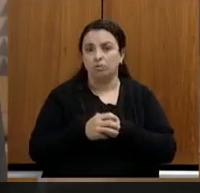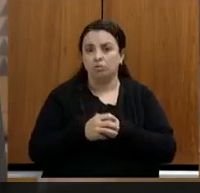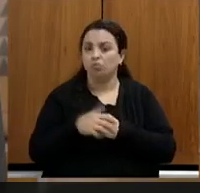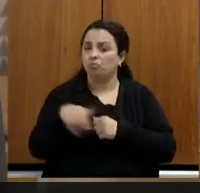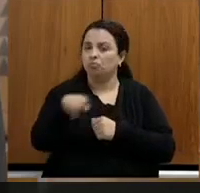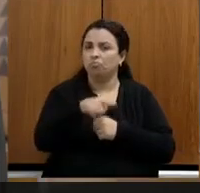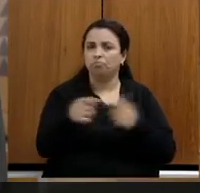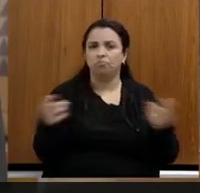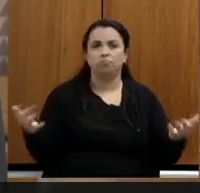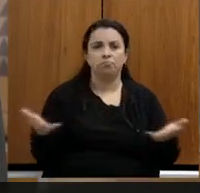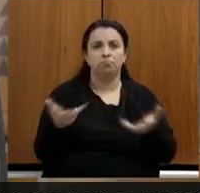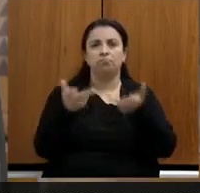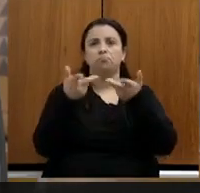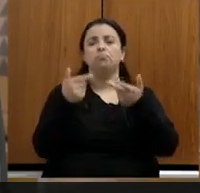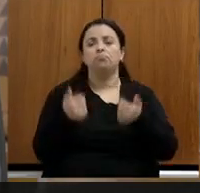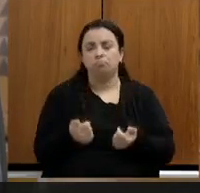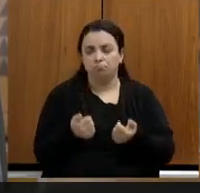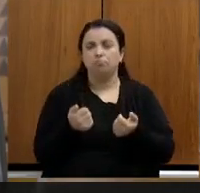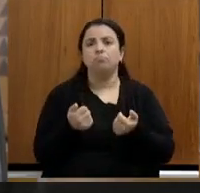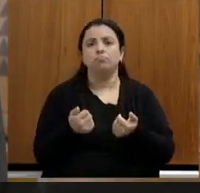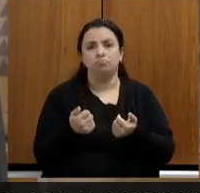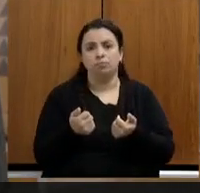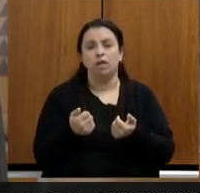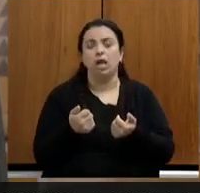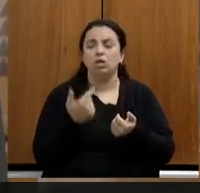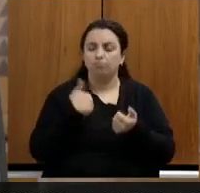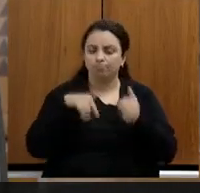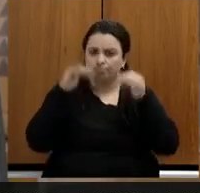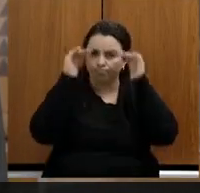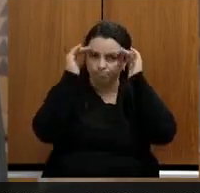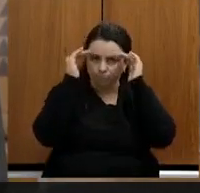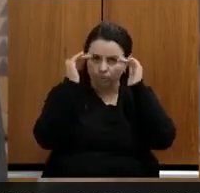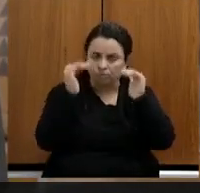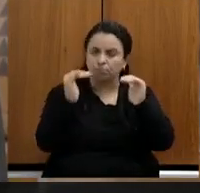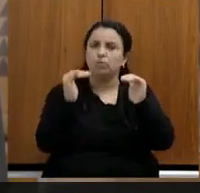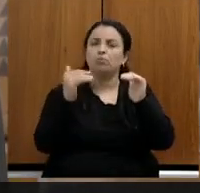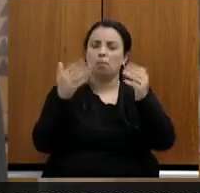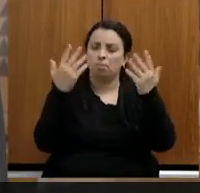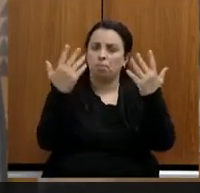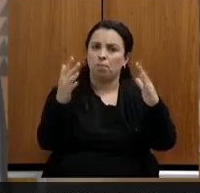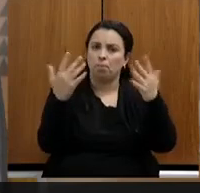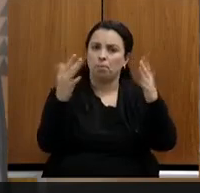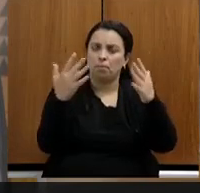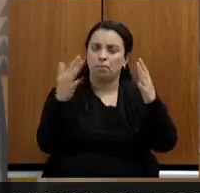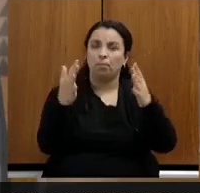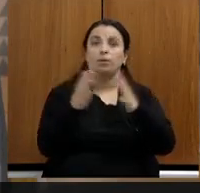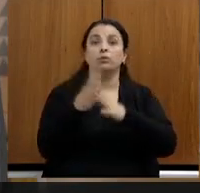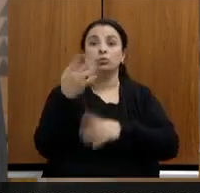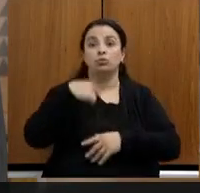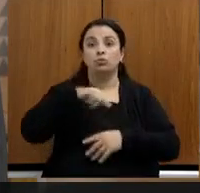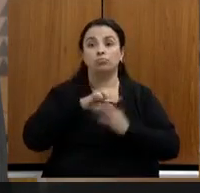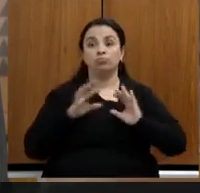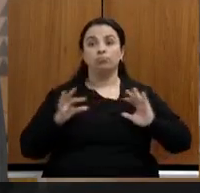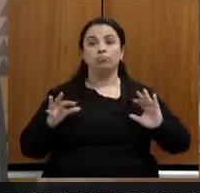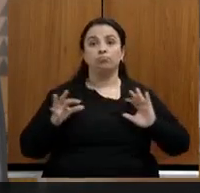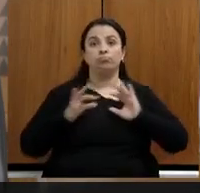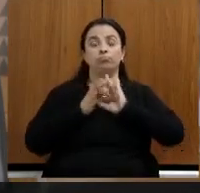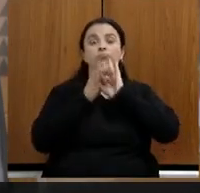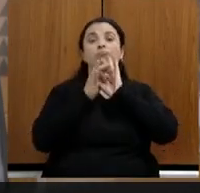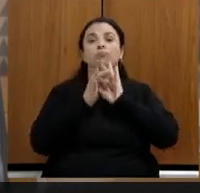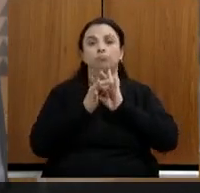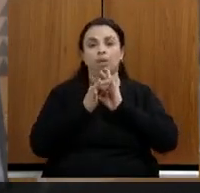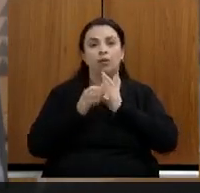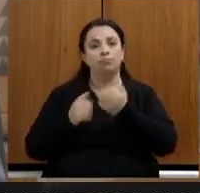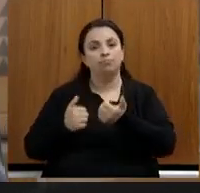brilhantes tem o nosso respeito o nosso aplauso e todos aqui estamos unidos em